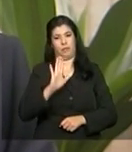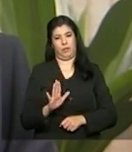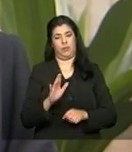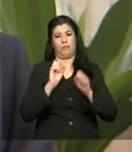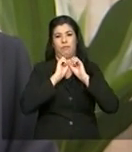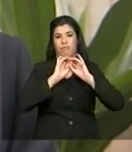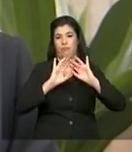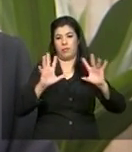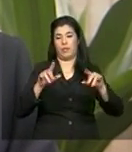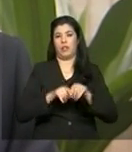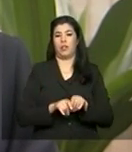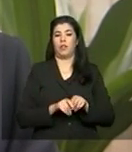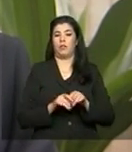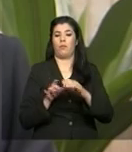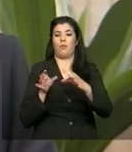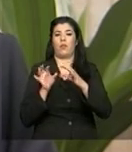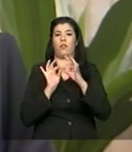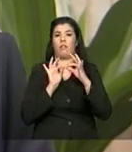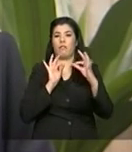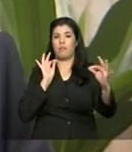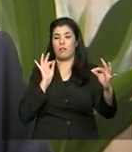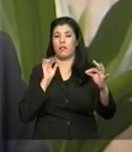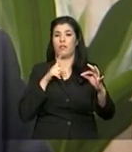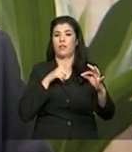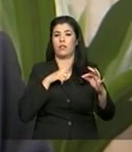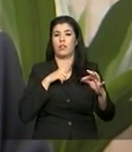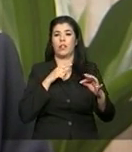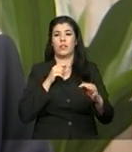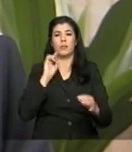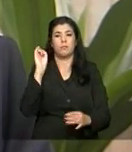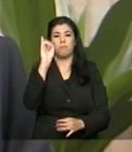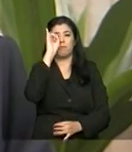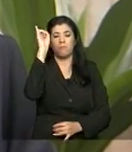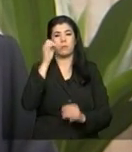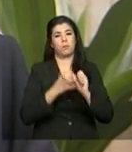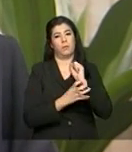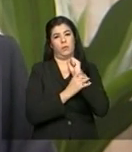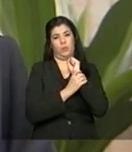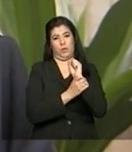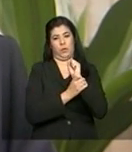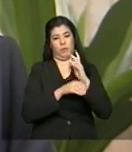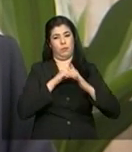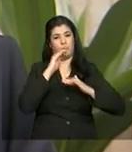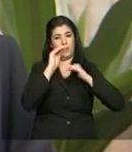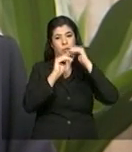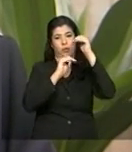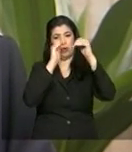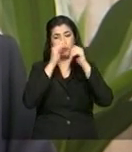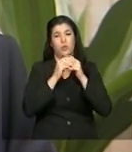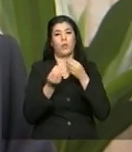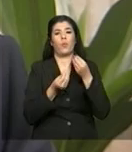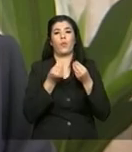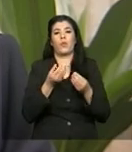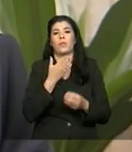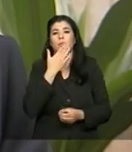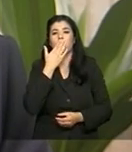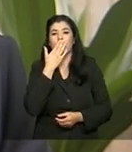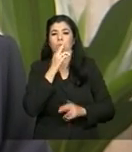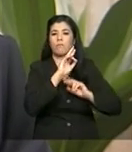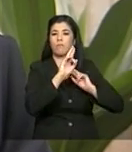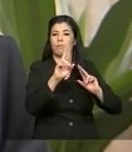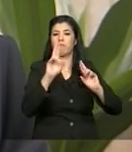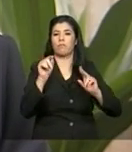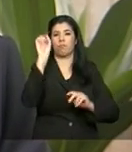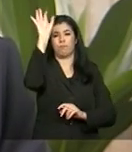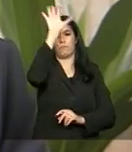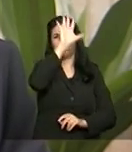construídas, elas vão ser importantes para conferir segurança ao crescimento da carga nessas diversas